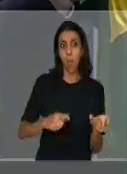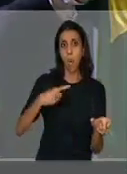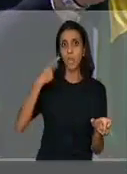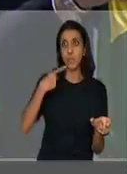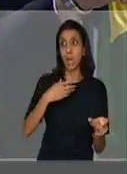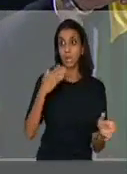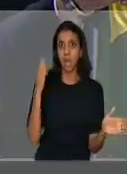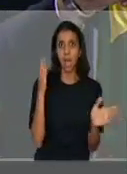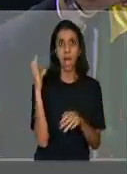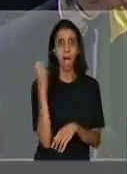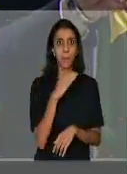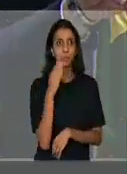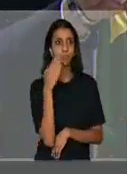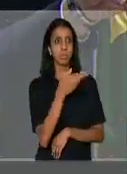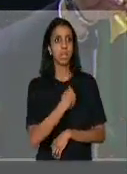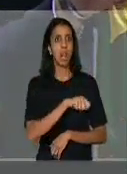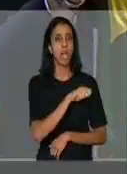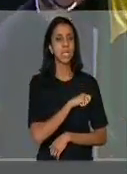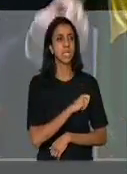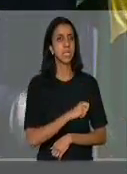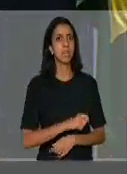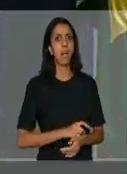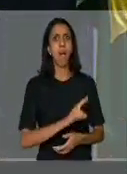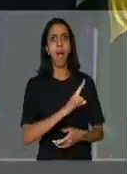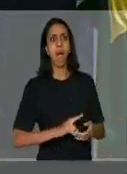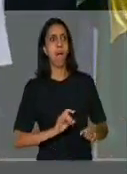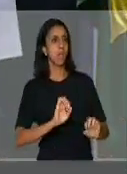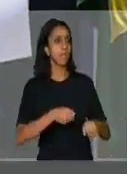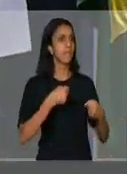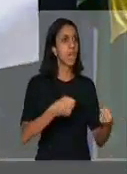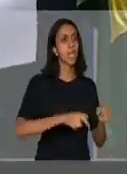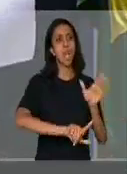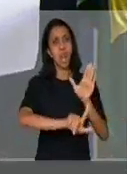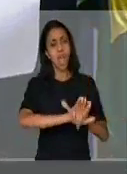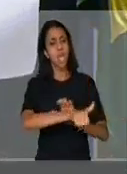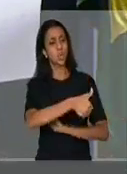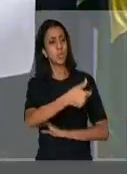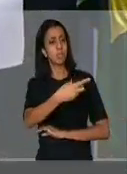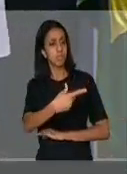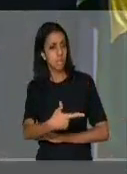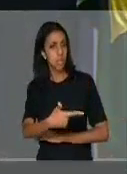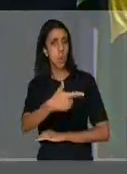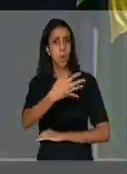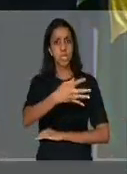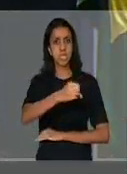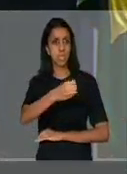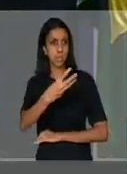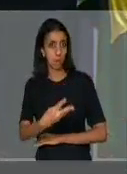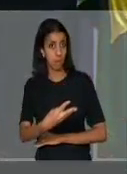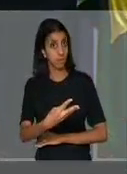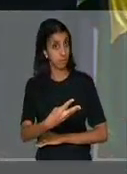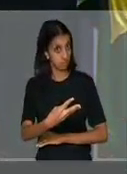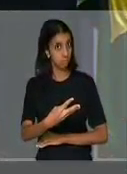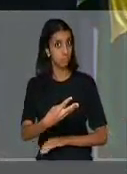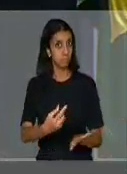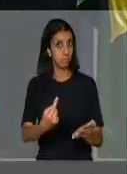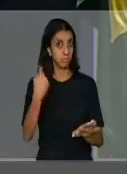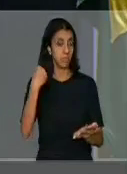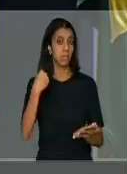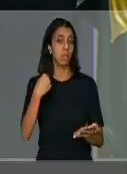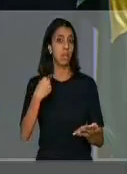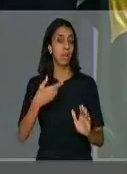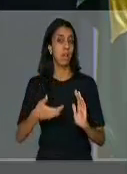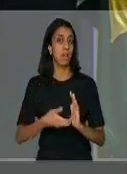na delegacia, já com a defesa, invocando a Lei 12.403, que foi aprovado pela